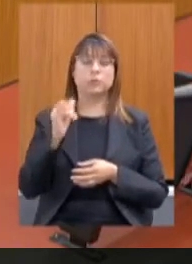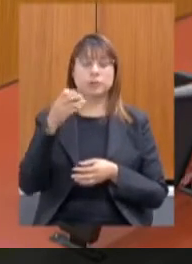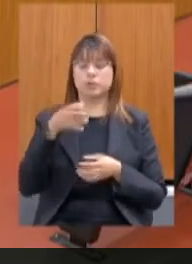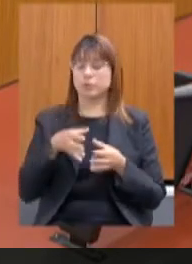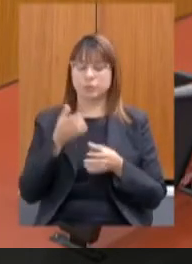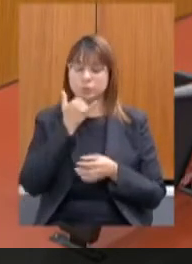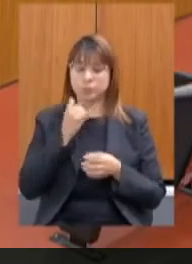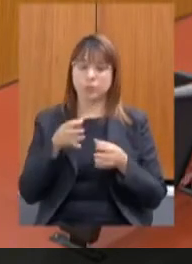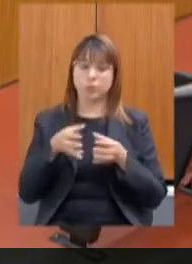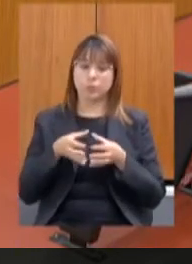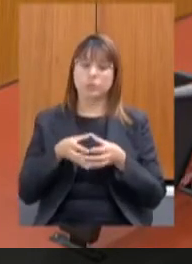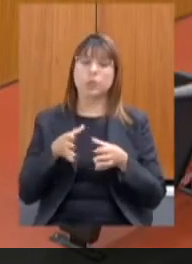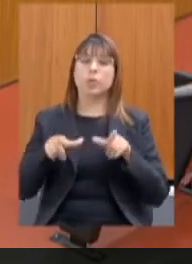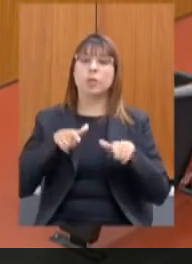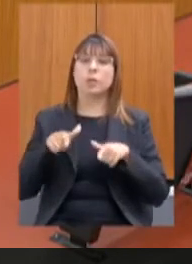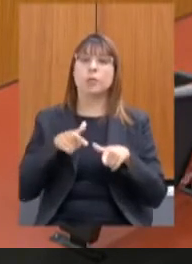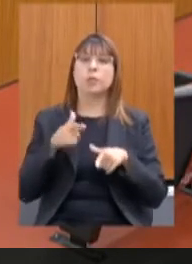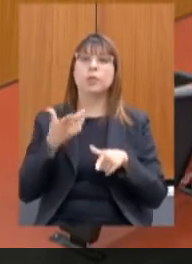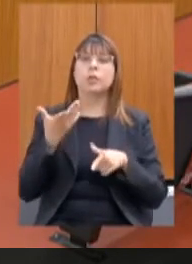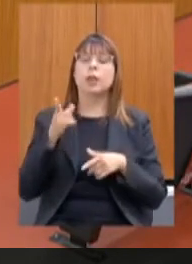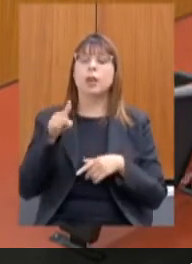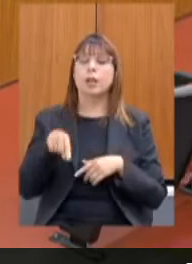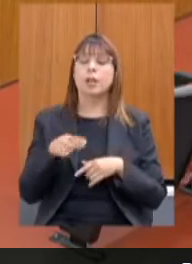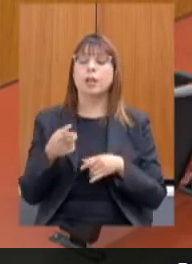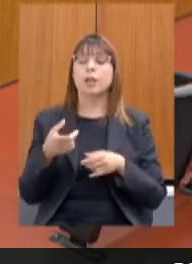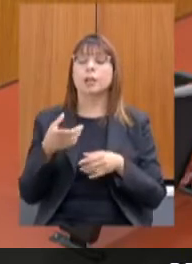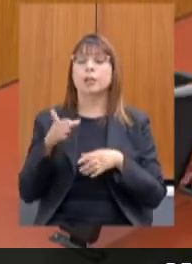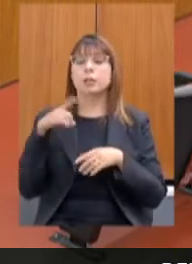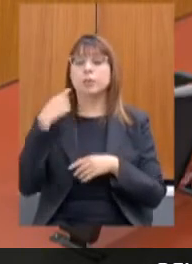comissão do trabalho como vota o deputado Celinho